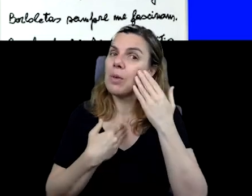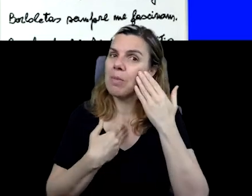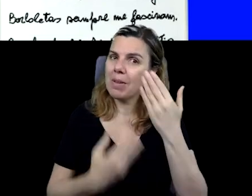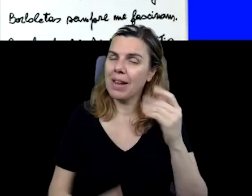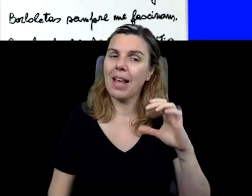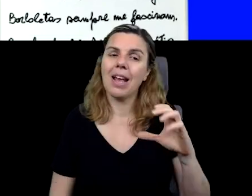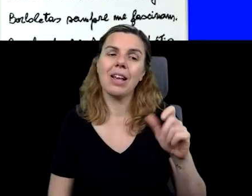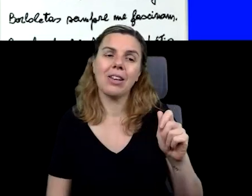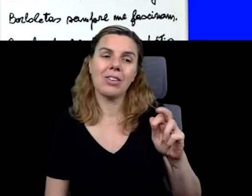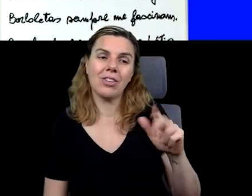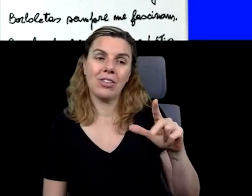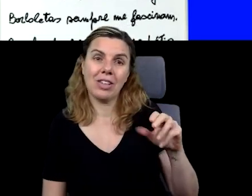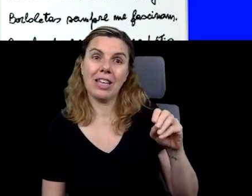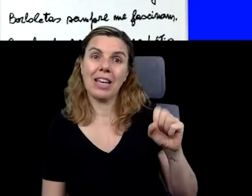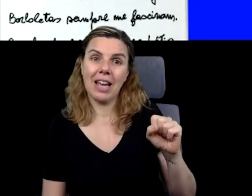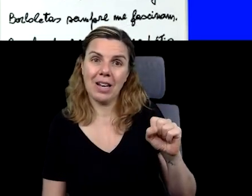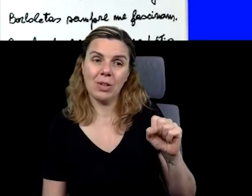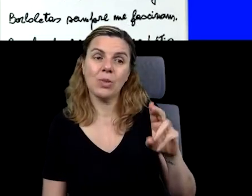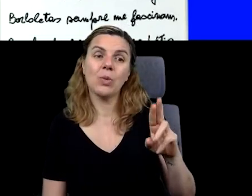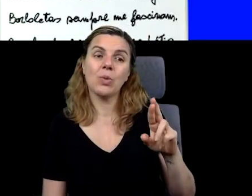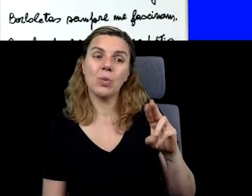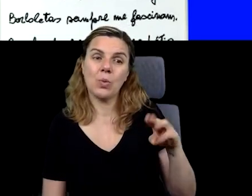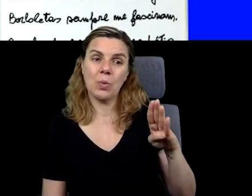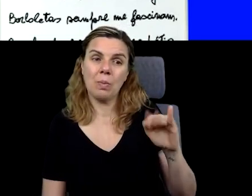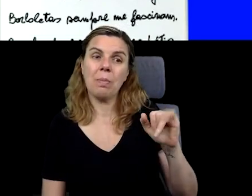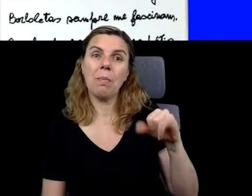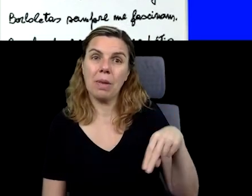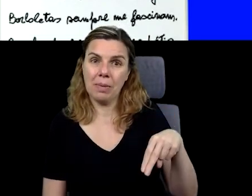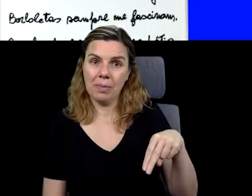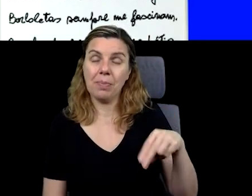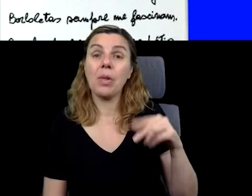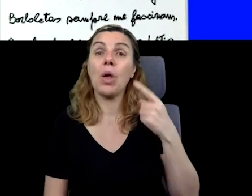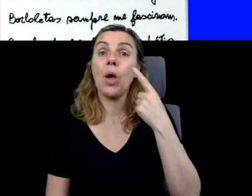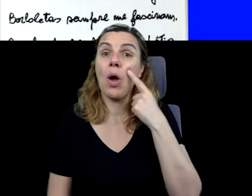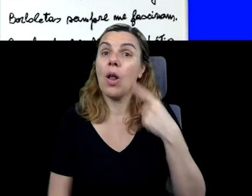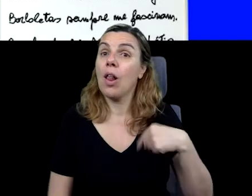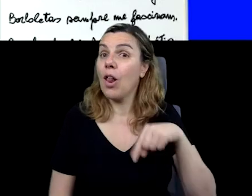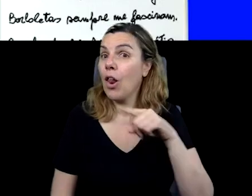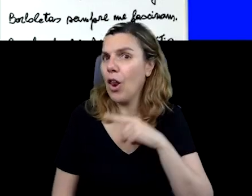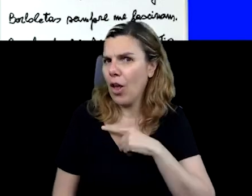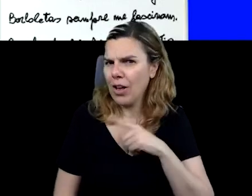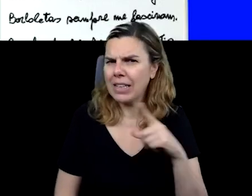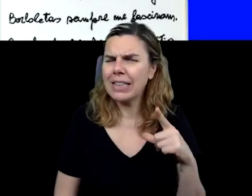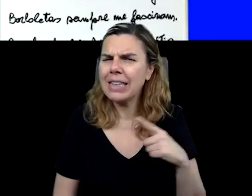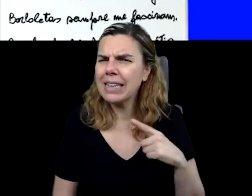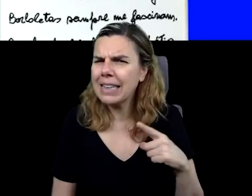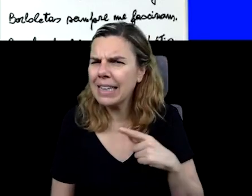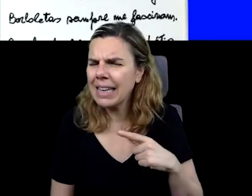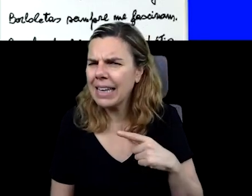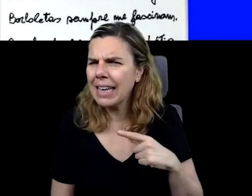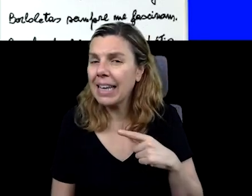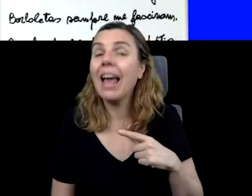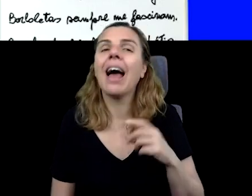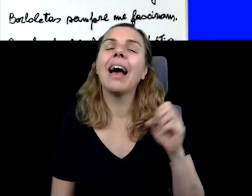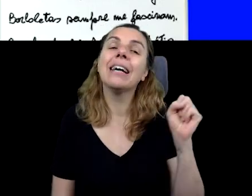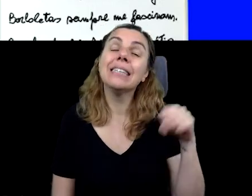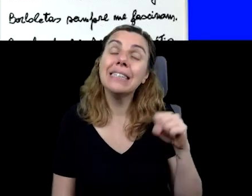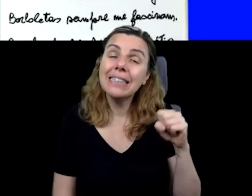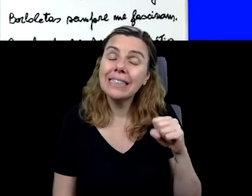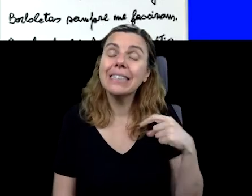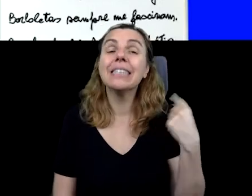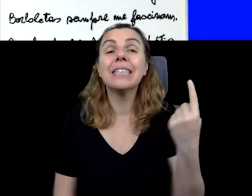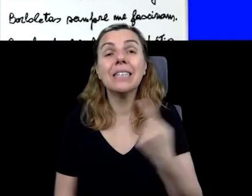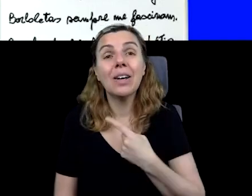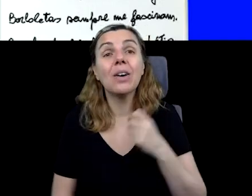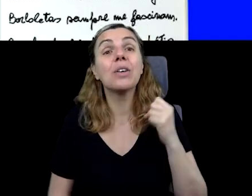Se eu não contei para vocês, eu preciso contar. Será que a gente tem uma... Claro! A gente